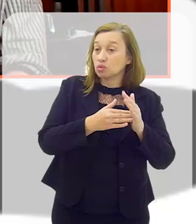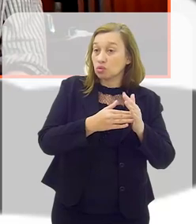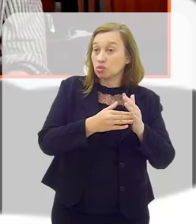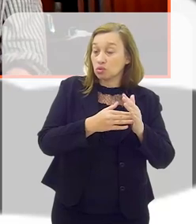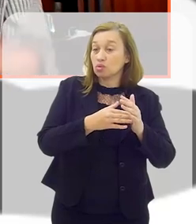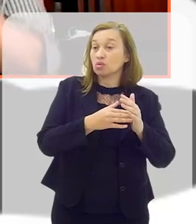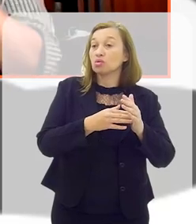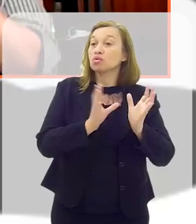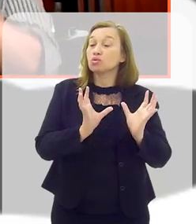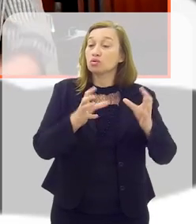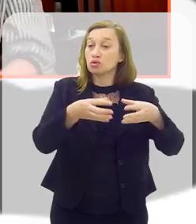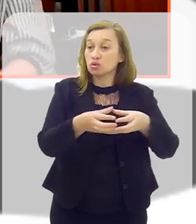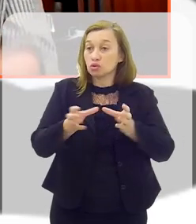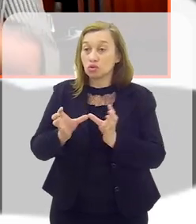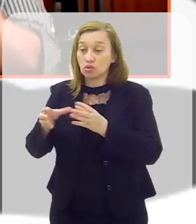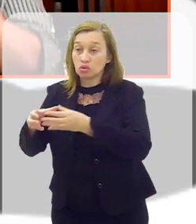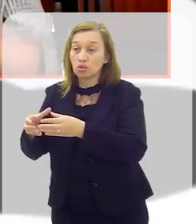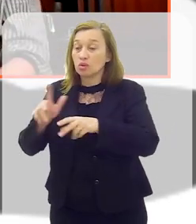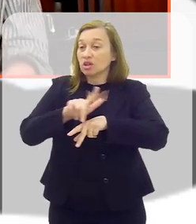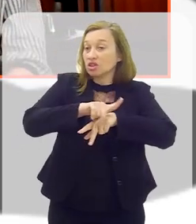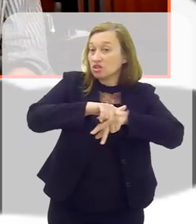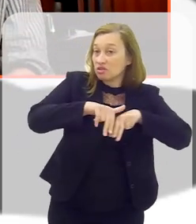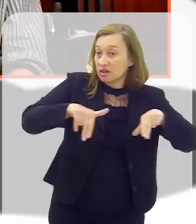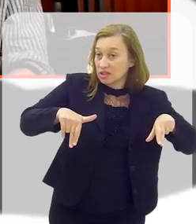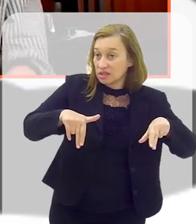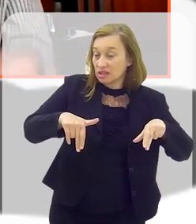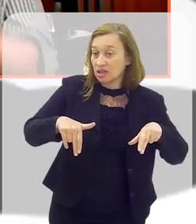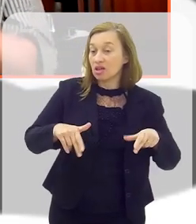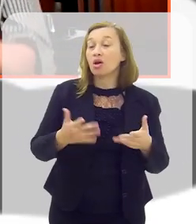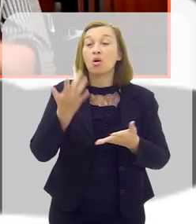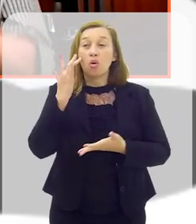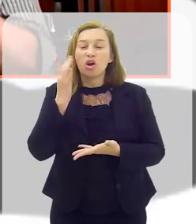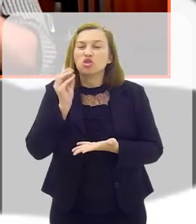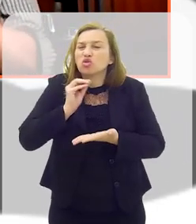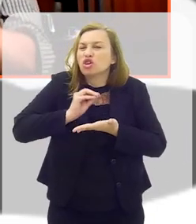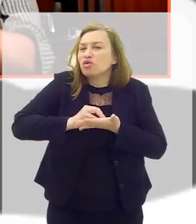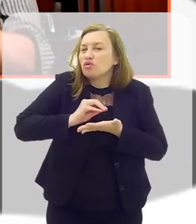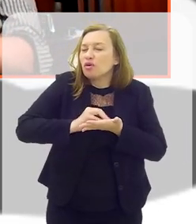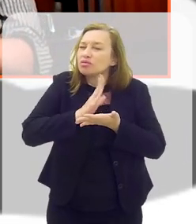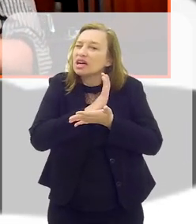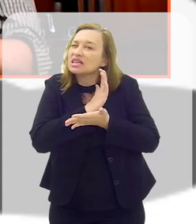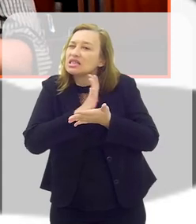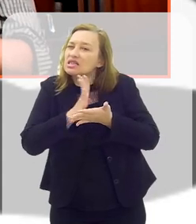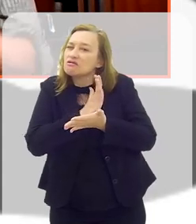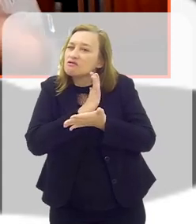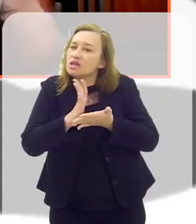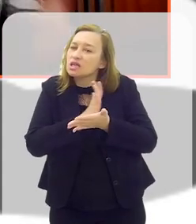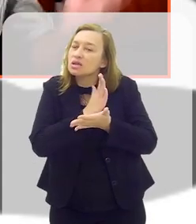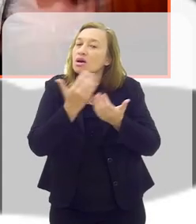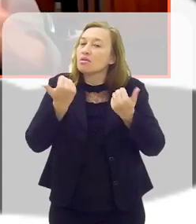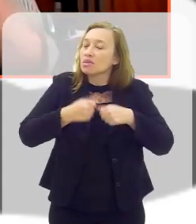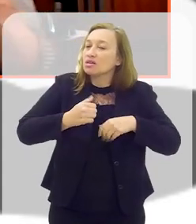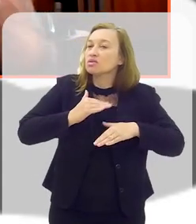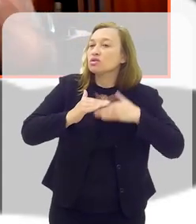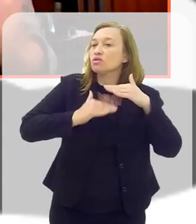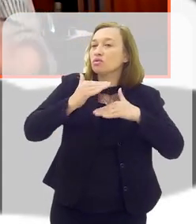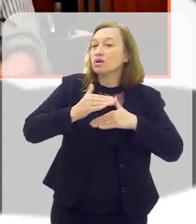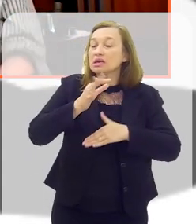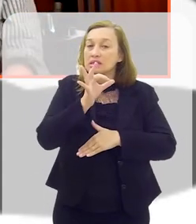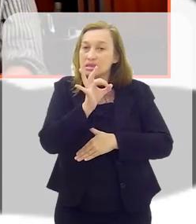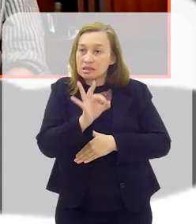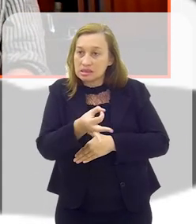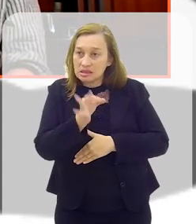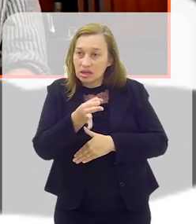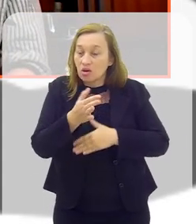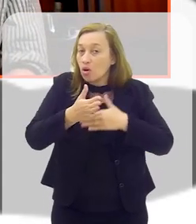segmentos, pela pluralidade, pela diversidade. Eu acho que uma coisa que falta, muitas vezes, para que a gente possa desenvolver